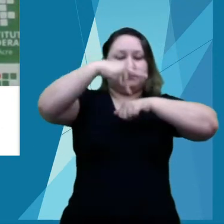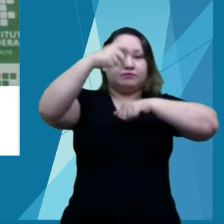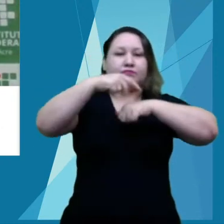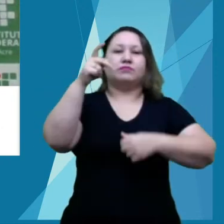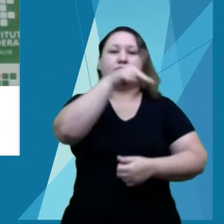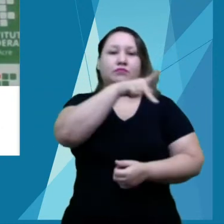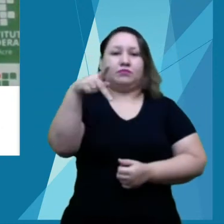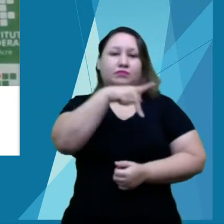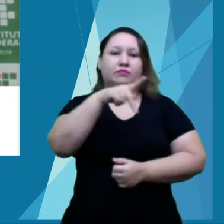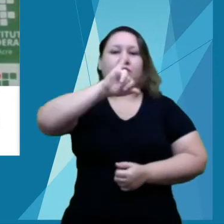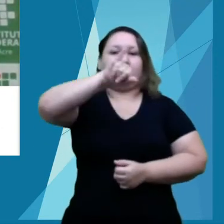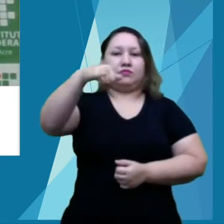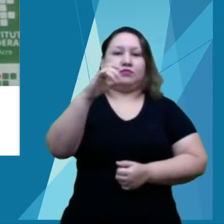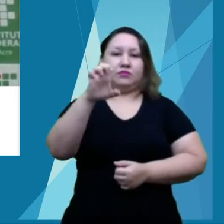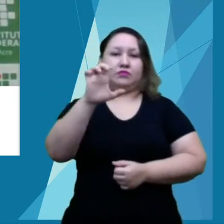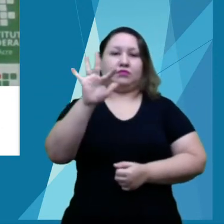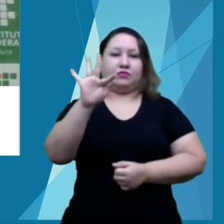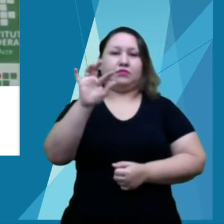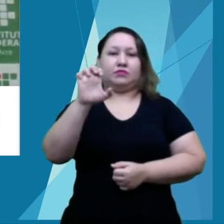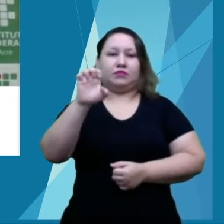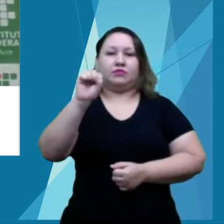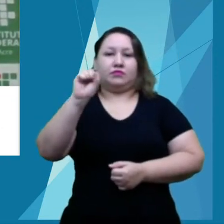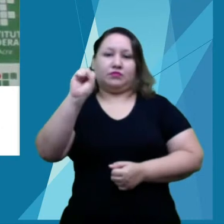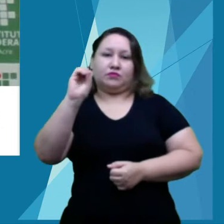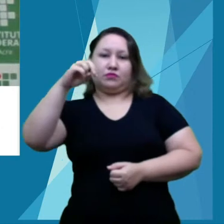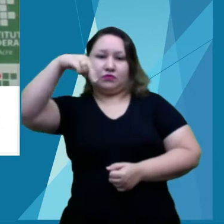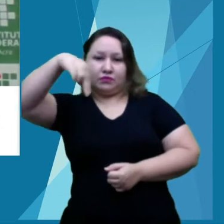Jefferson Viana Alves Diniz.